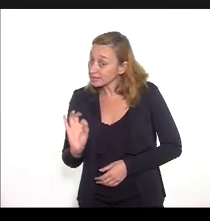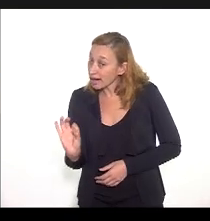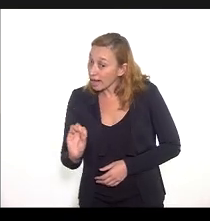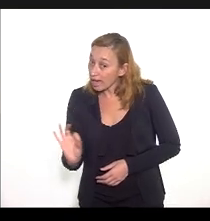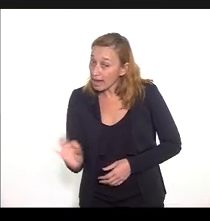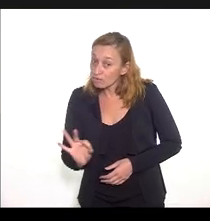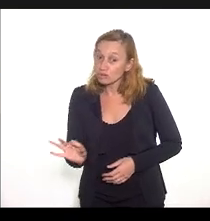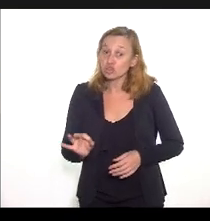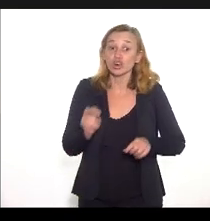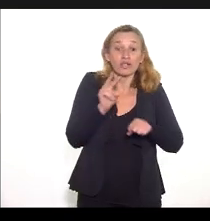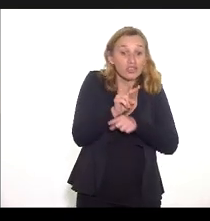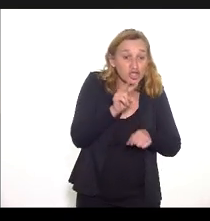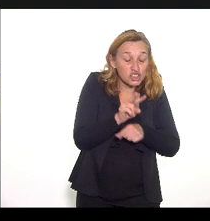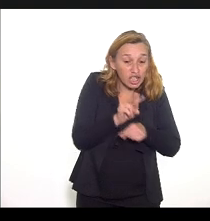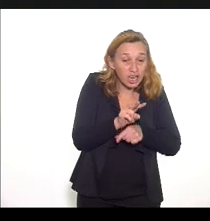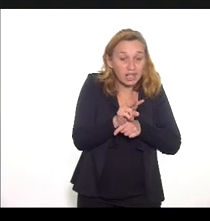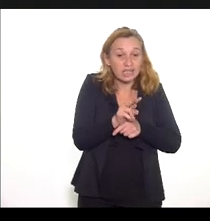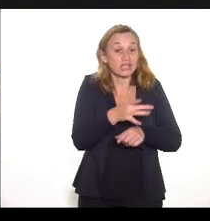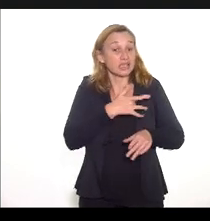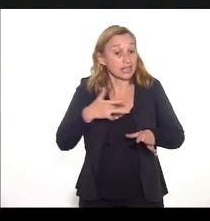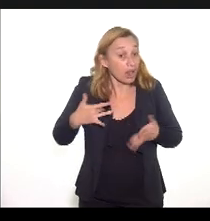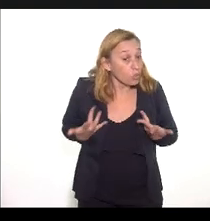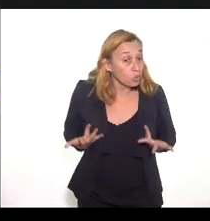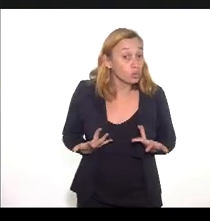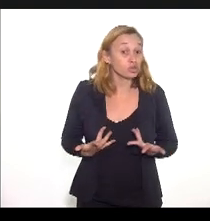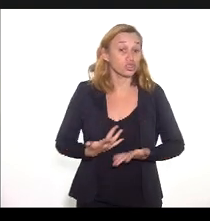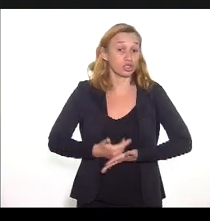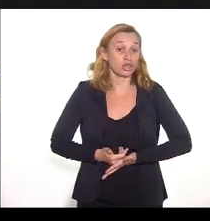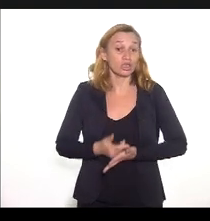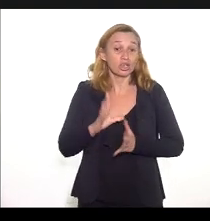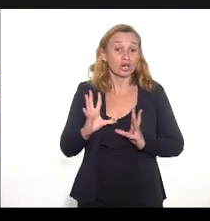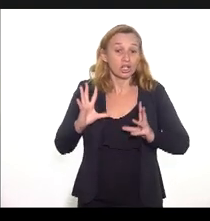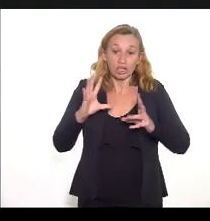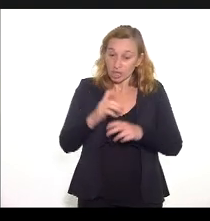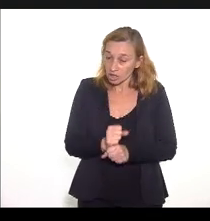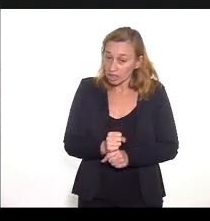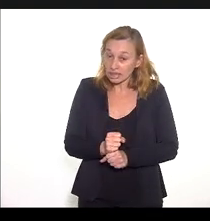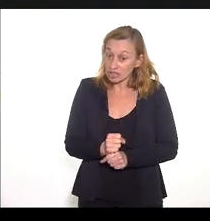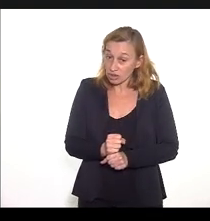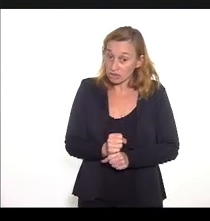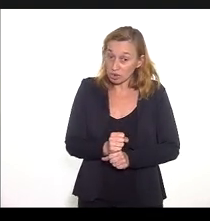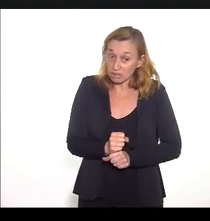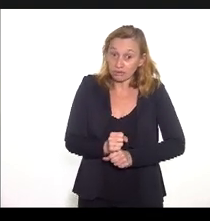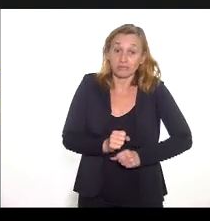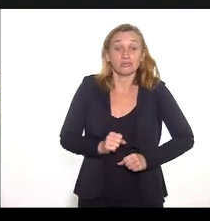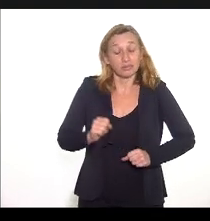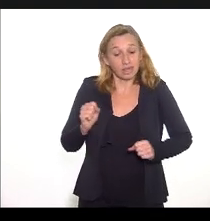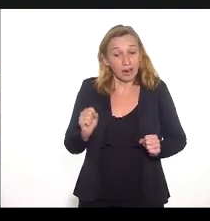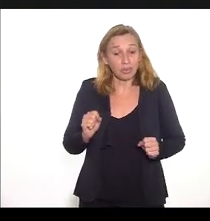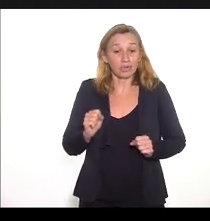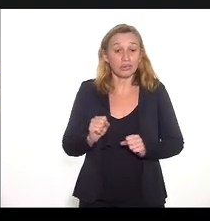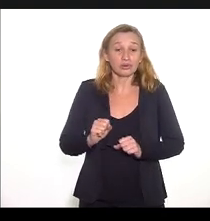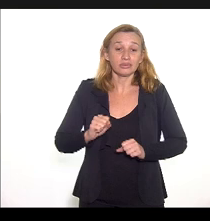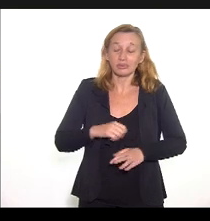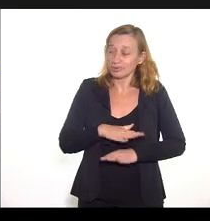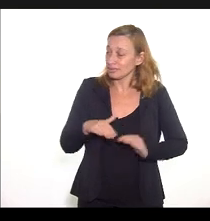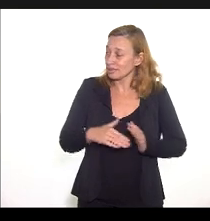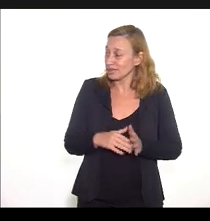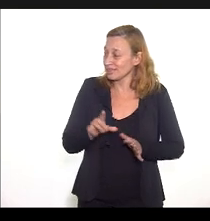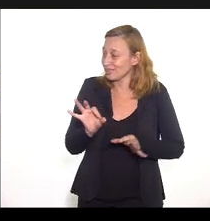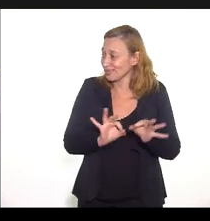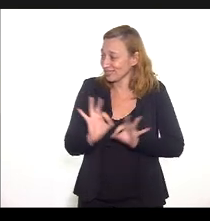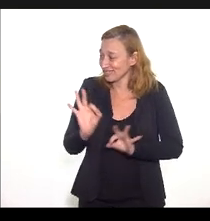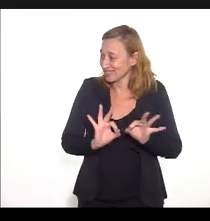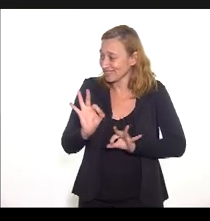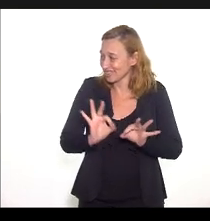Vigilância sanitária, eu estou só resumindo aqui o valor total, mas na planilha tem aqui as